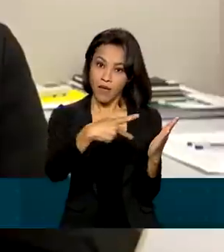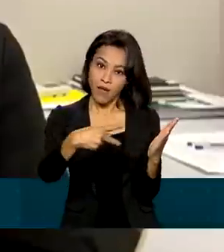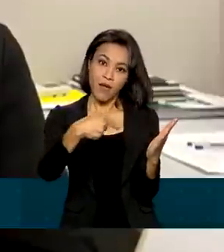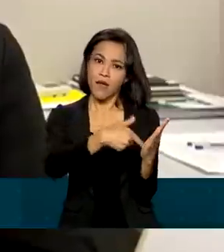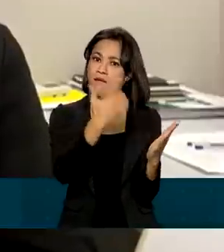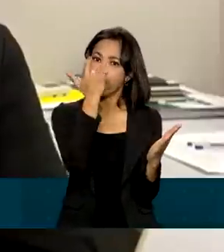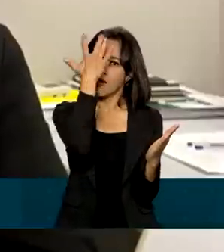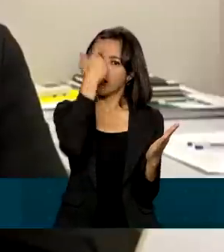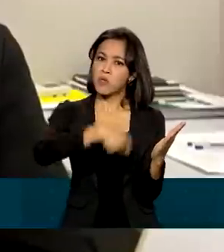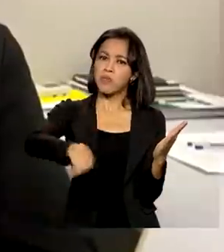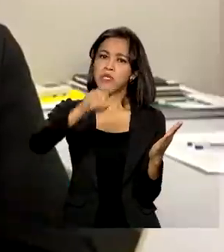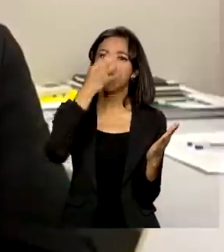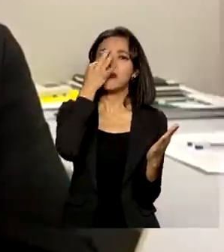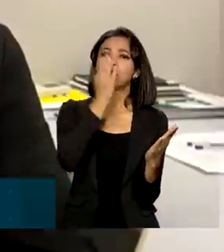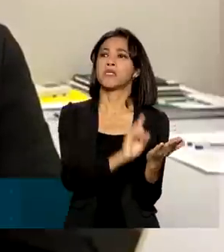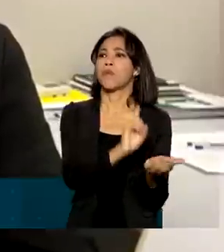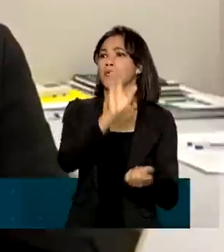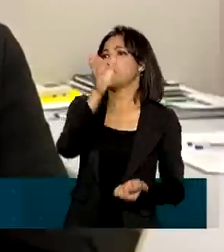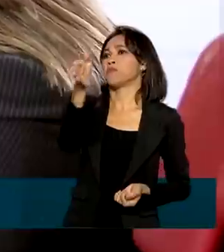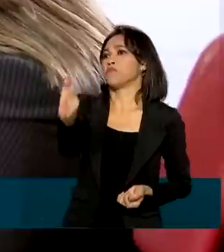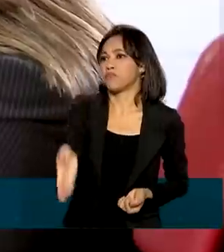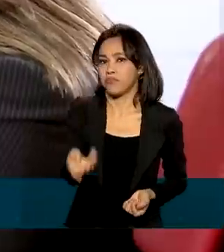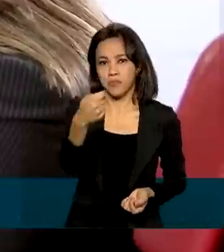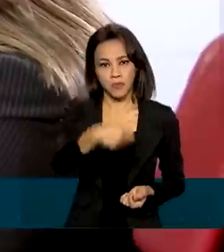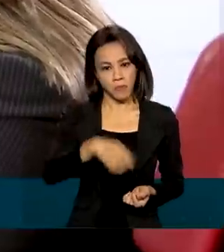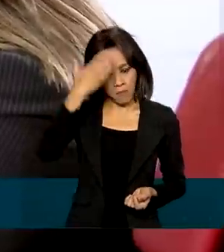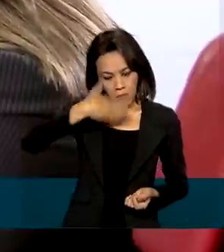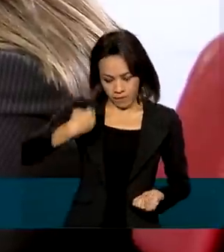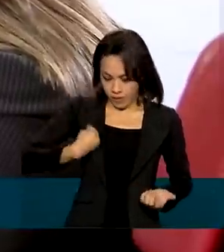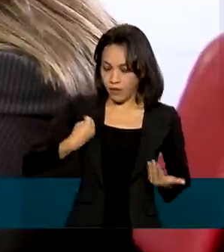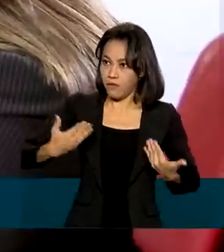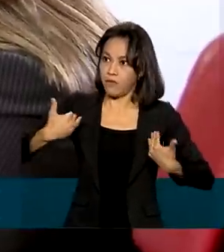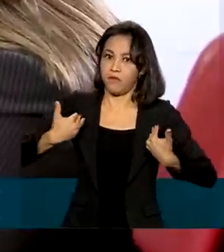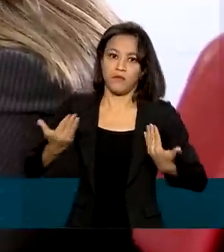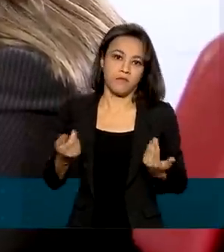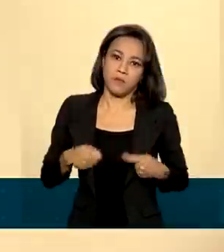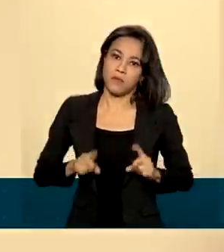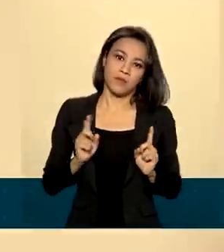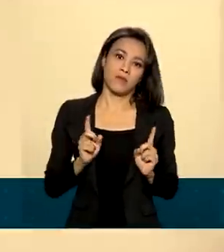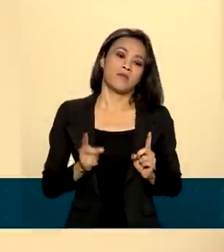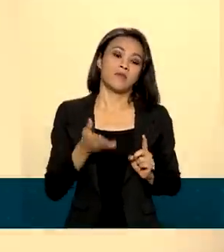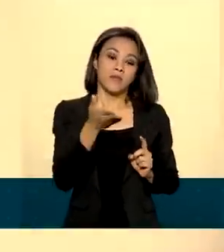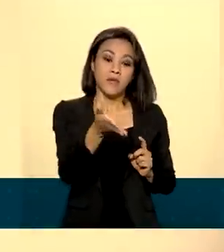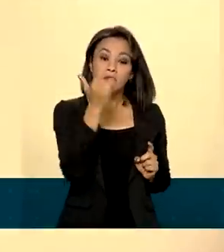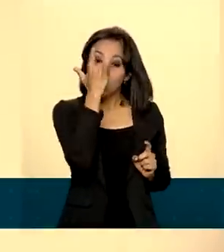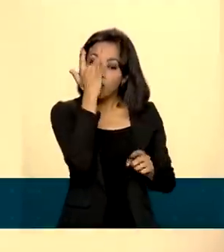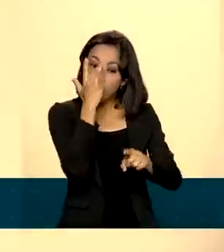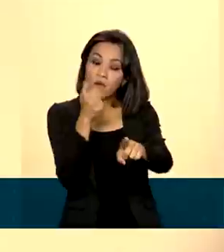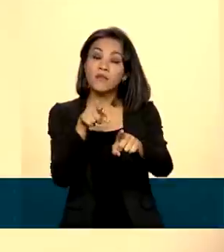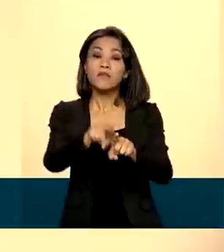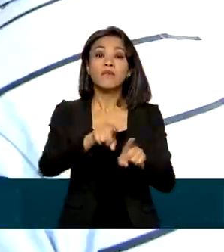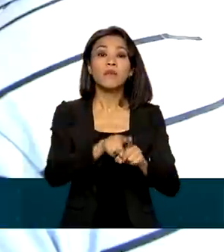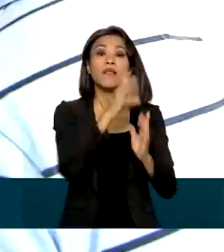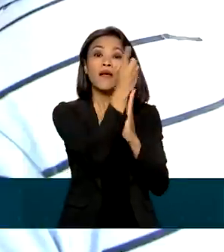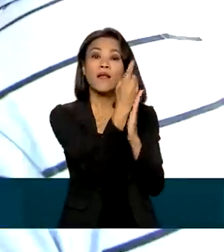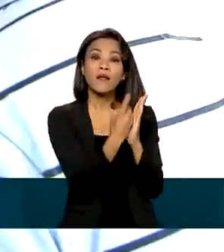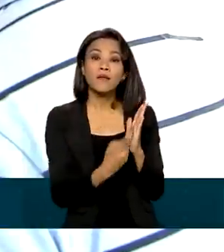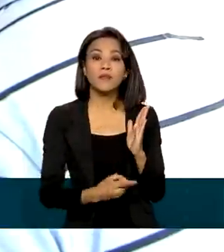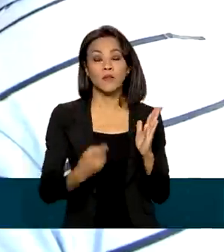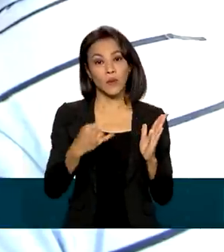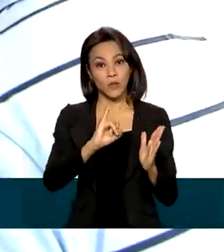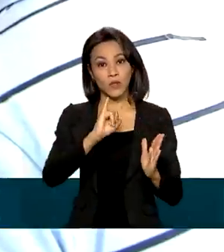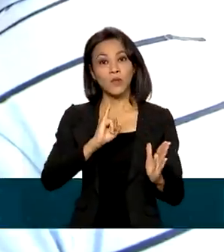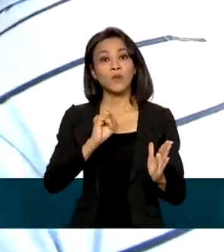não precisa se deslocar mais para comprovar vida. O aplicativo também facilitou o preenchimento das declarações do Imposto de Renda